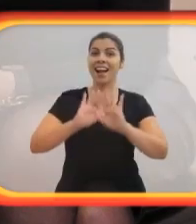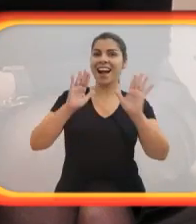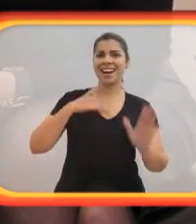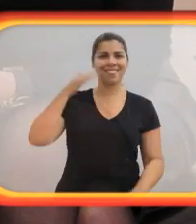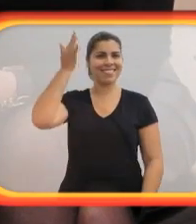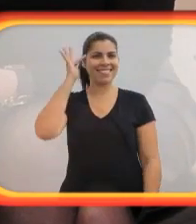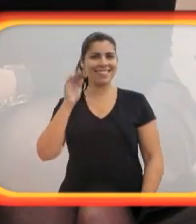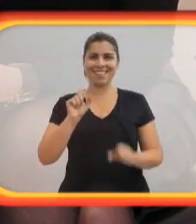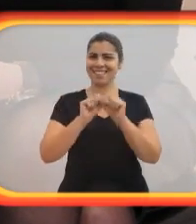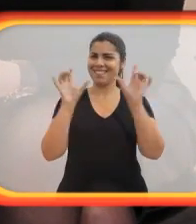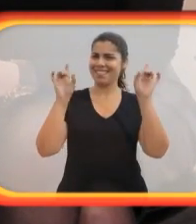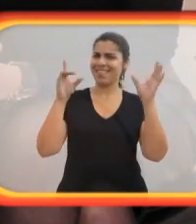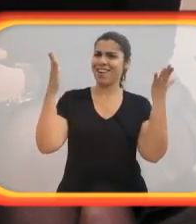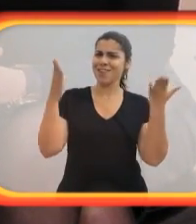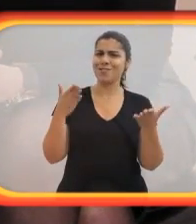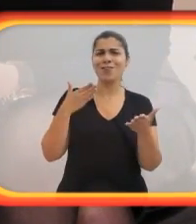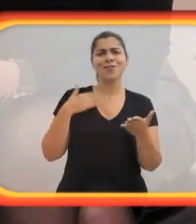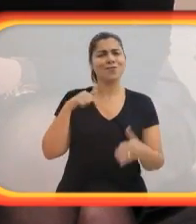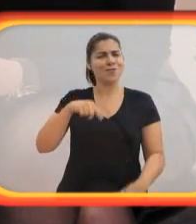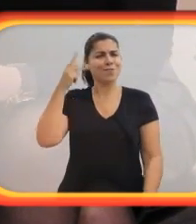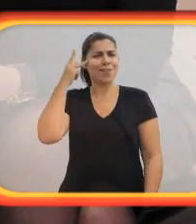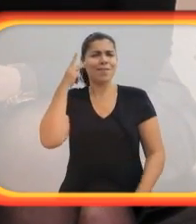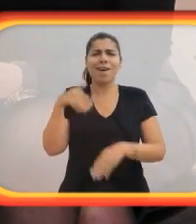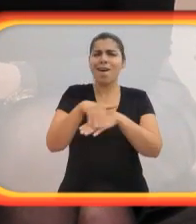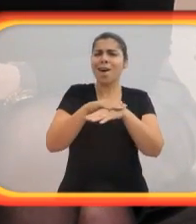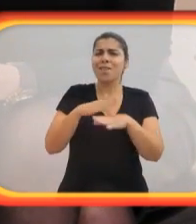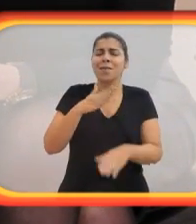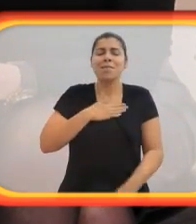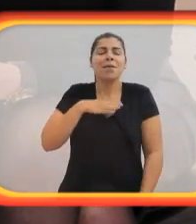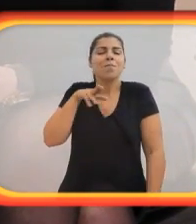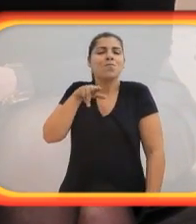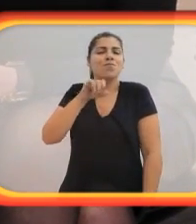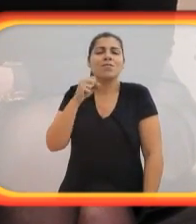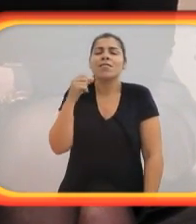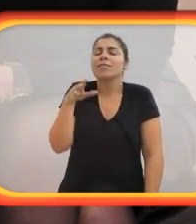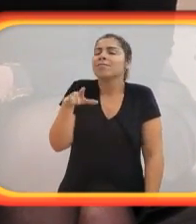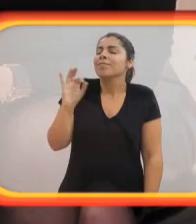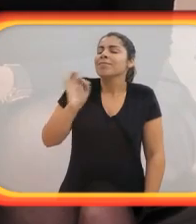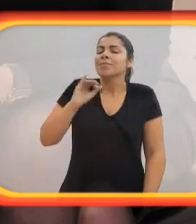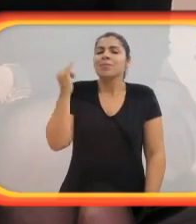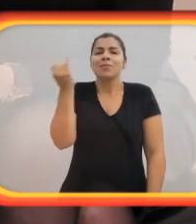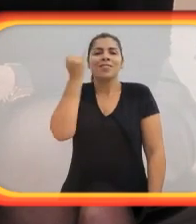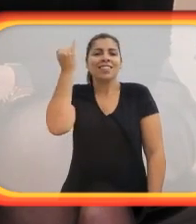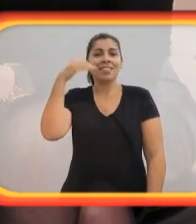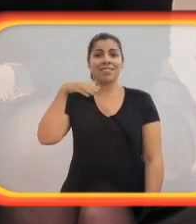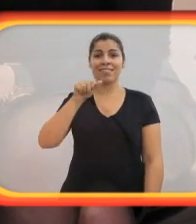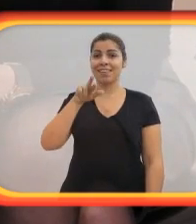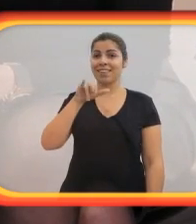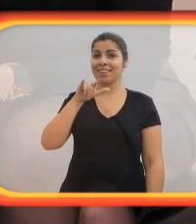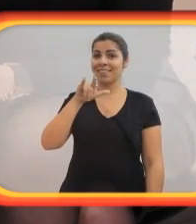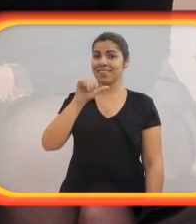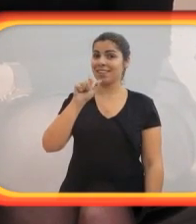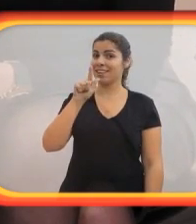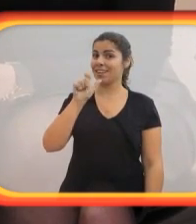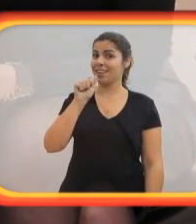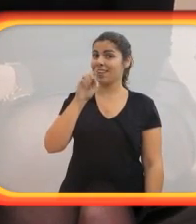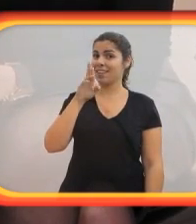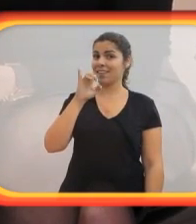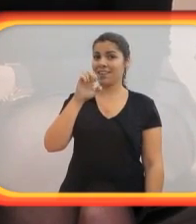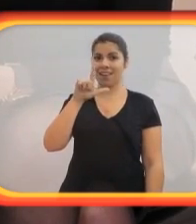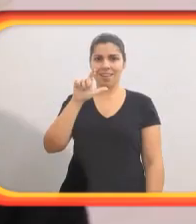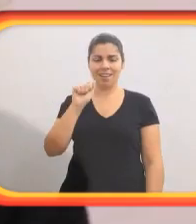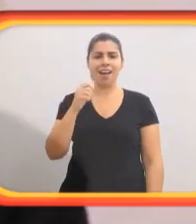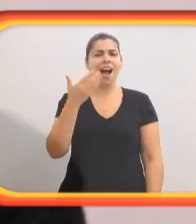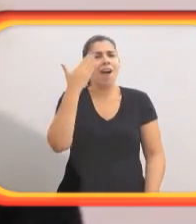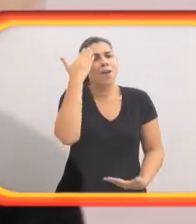Oi, gente. Sou Fernanda, honorado pelo programa especial. E hoje estou em São Paulo para conversar com a minha musa